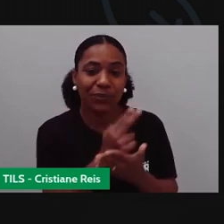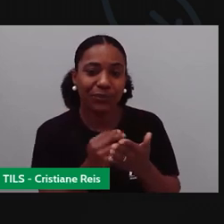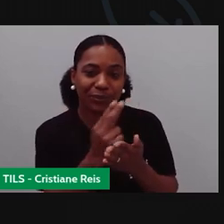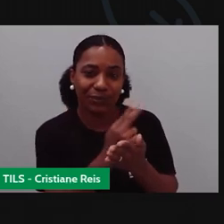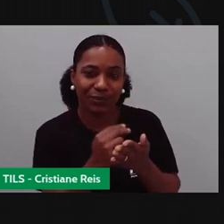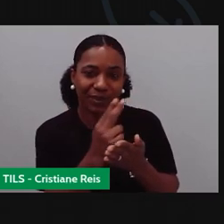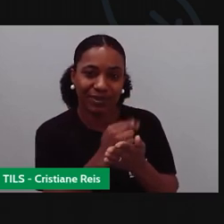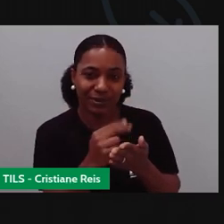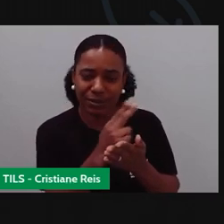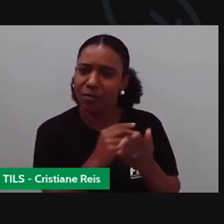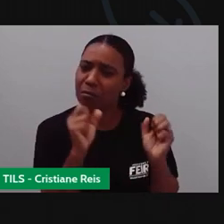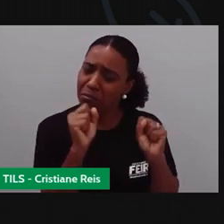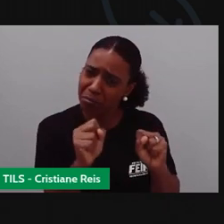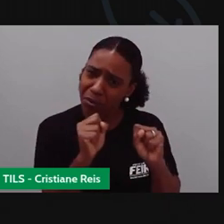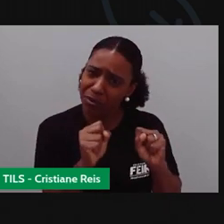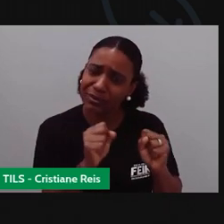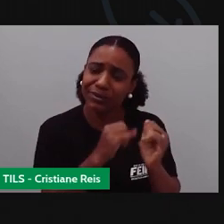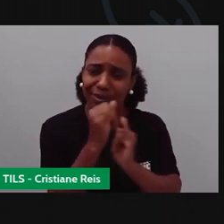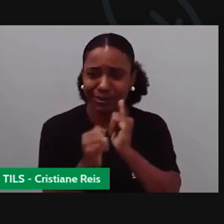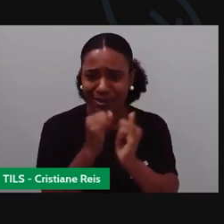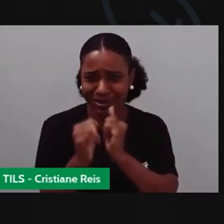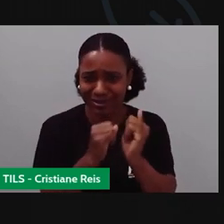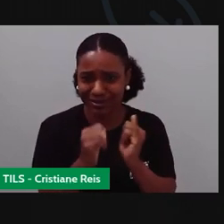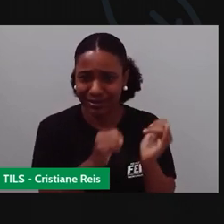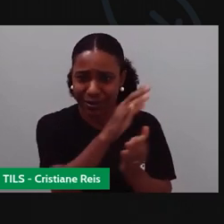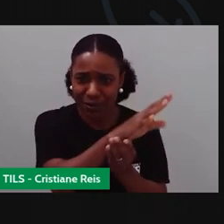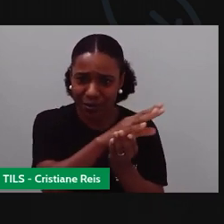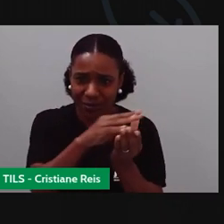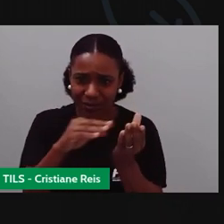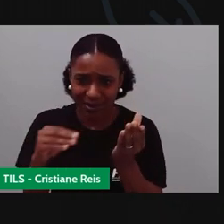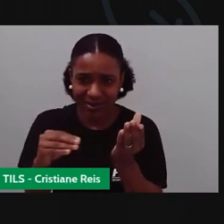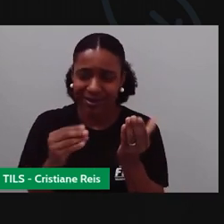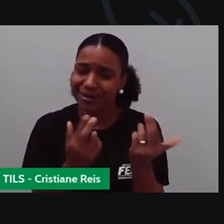olhar o desenho na internet e vir tentando fazer igual. Ó.